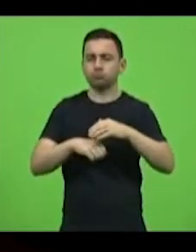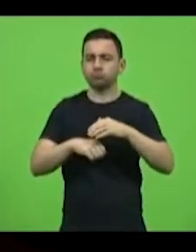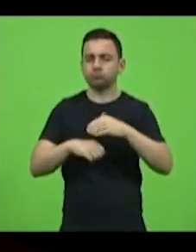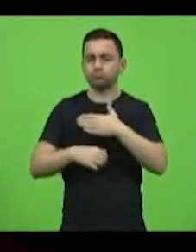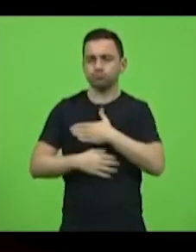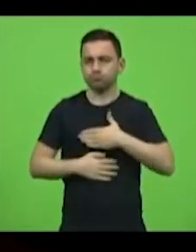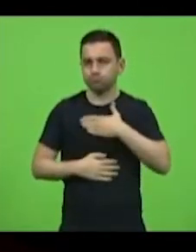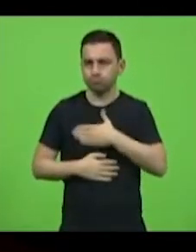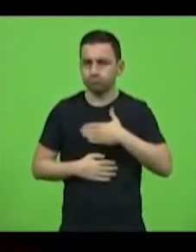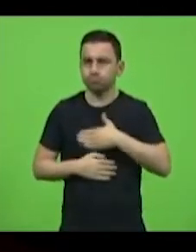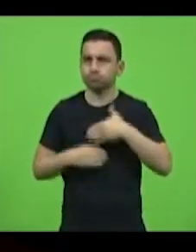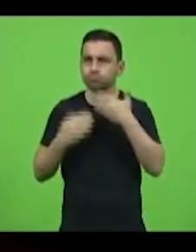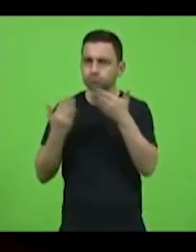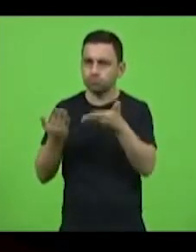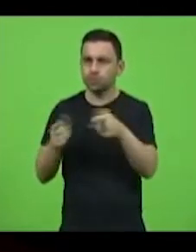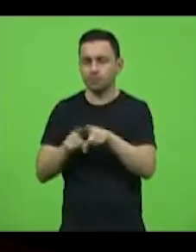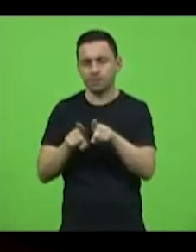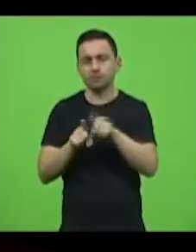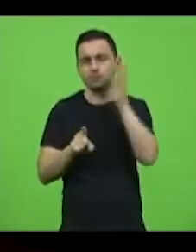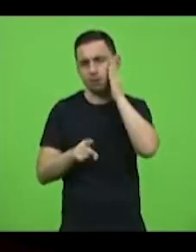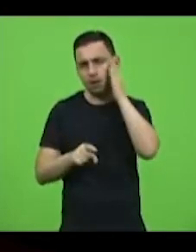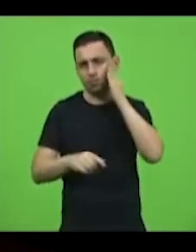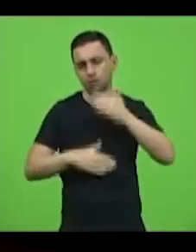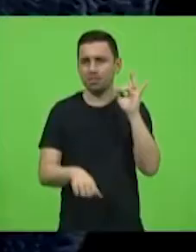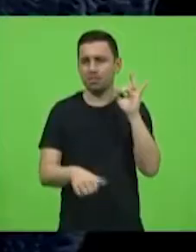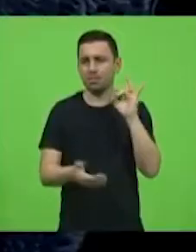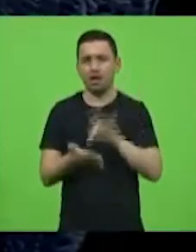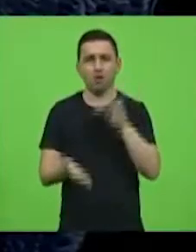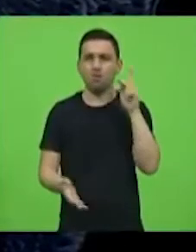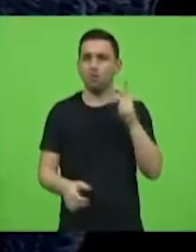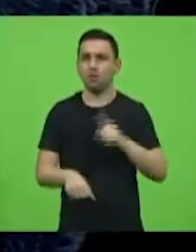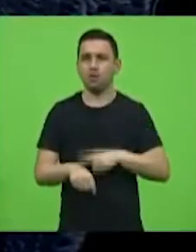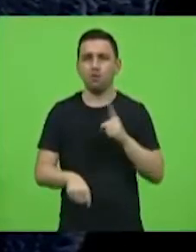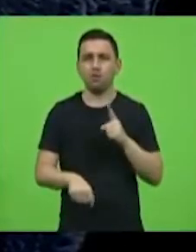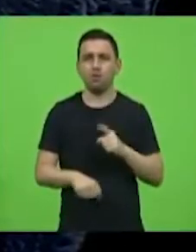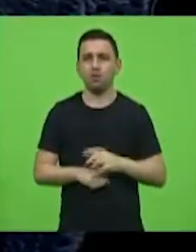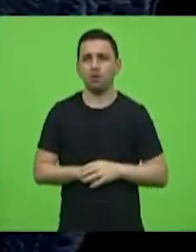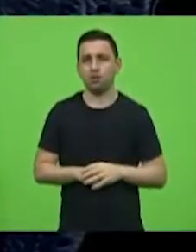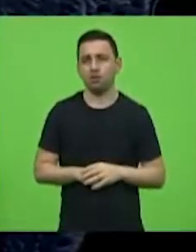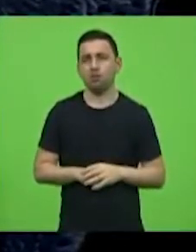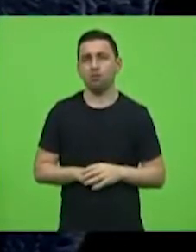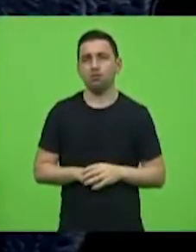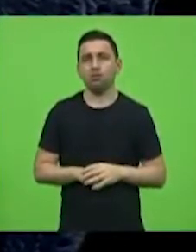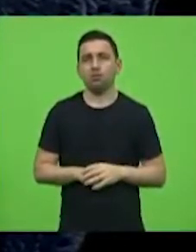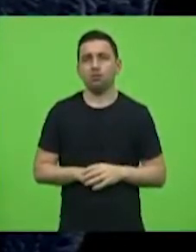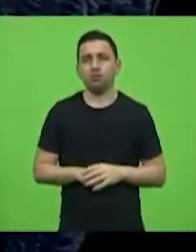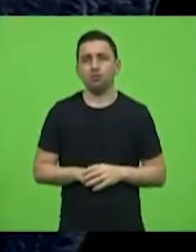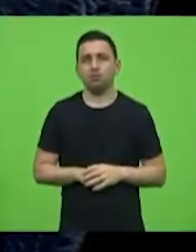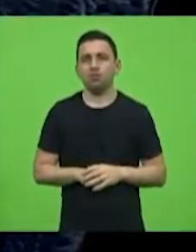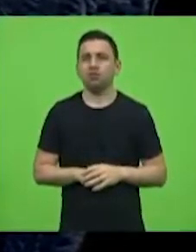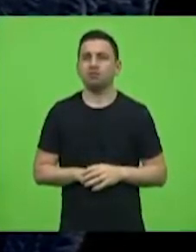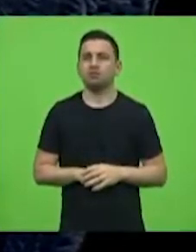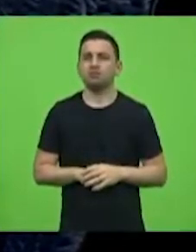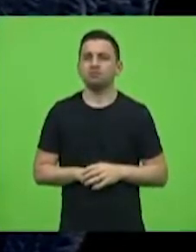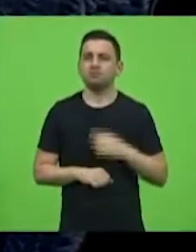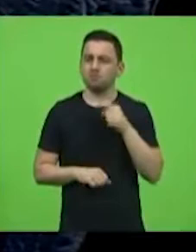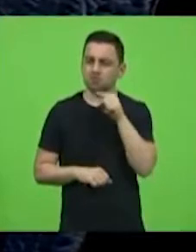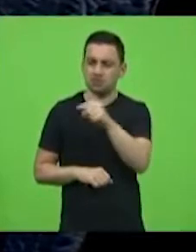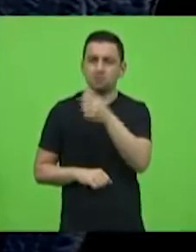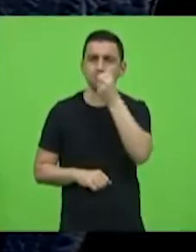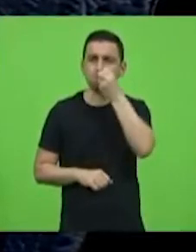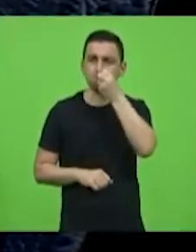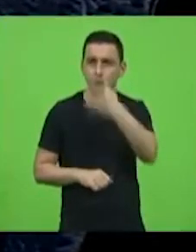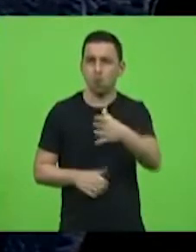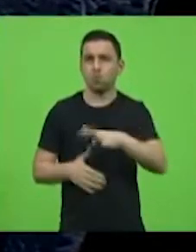que na caminhada a verdade aparecerá. Tens o meu apoio, certo? Porque tu és um baita líder. E